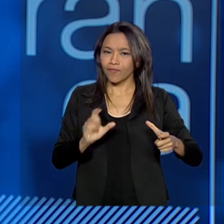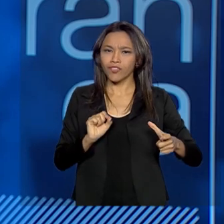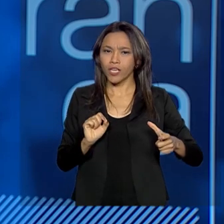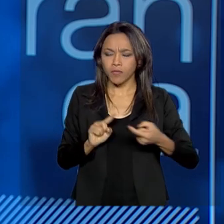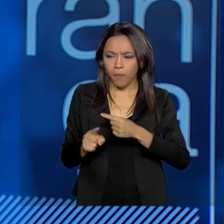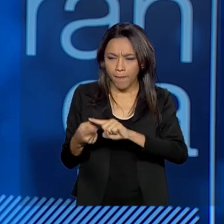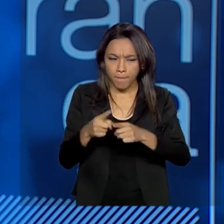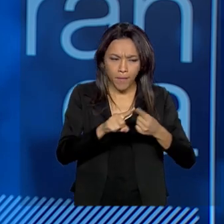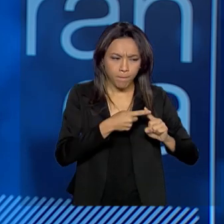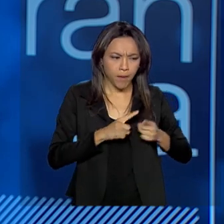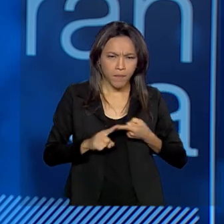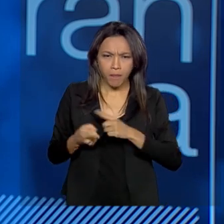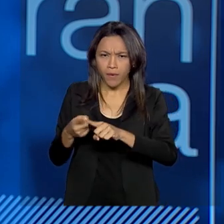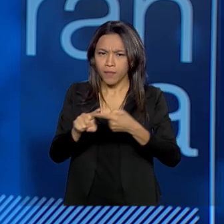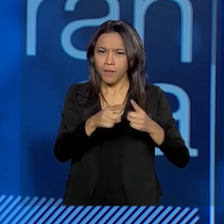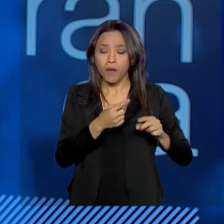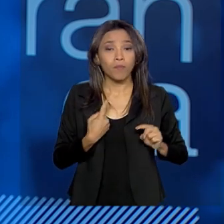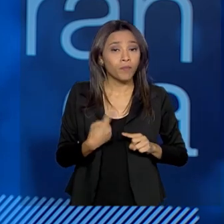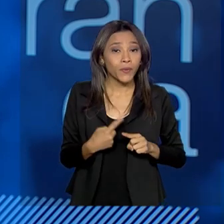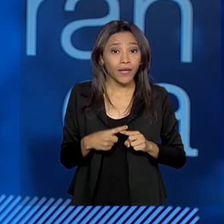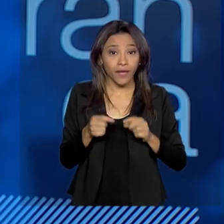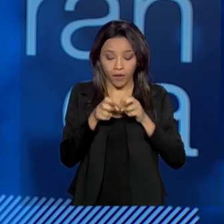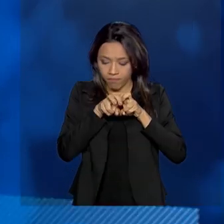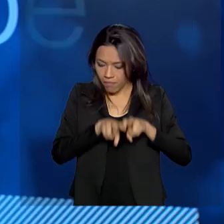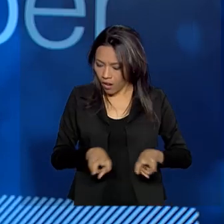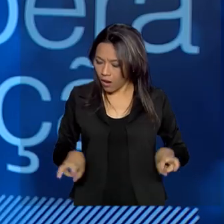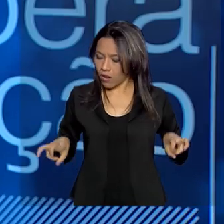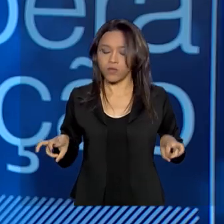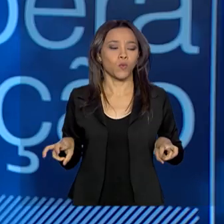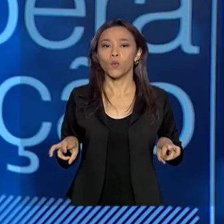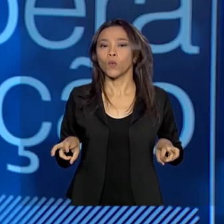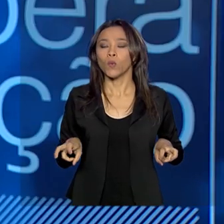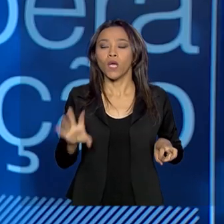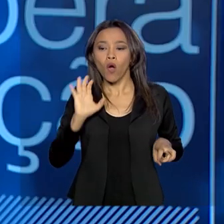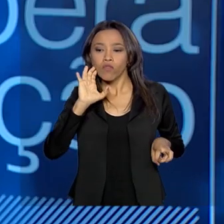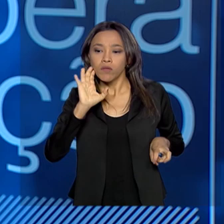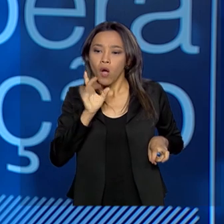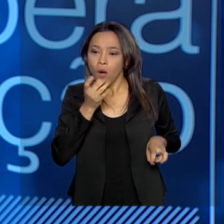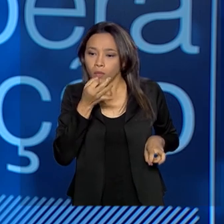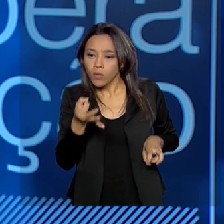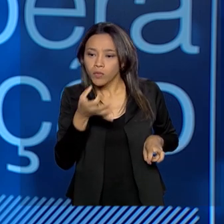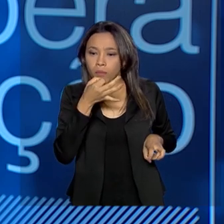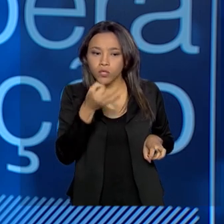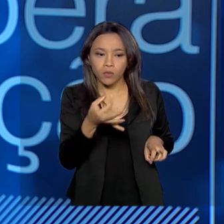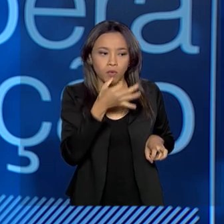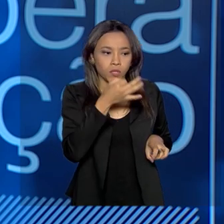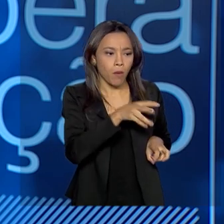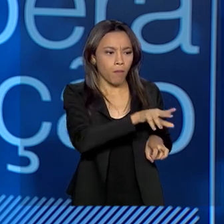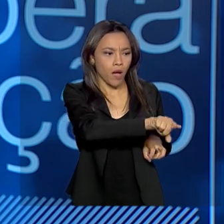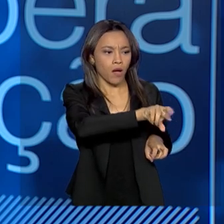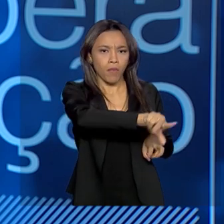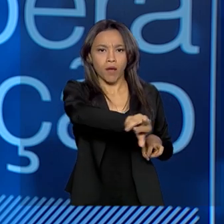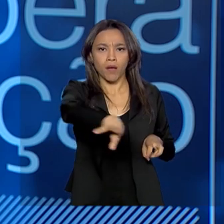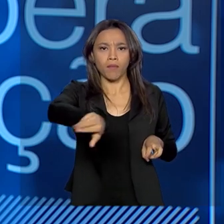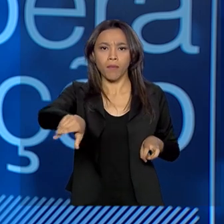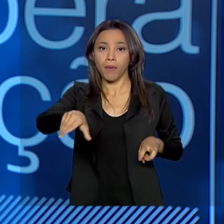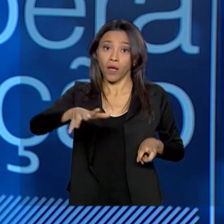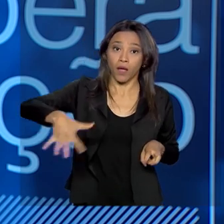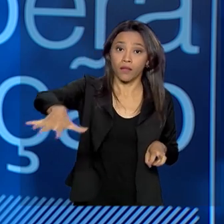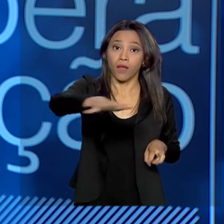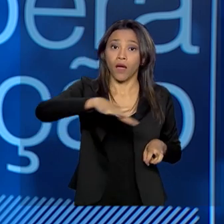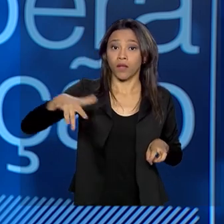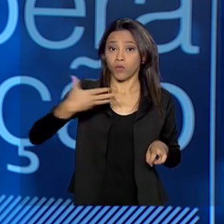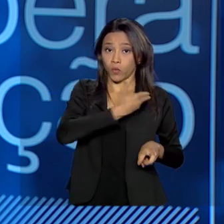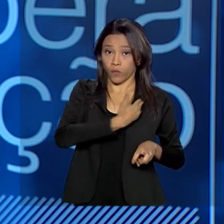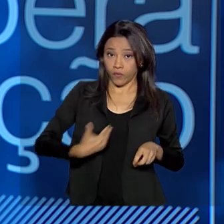articulação. Porque é uma grande mesa aonde nós ouvimos vários setores, tanto do governo quanto da sociedade,